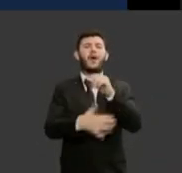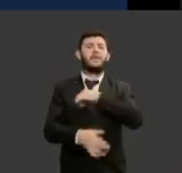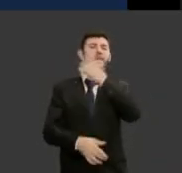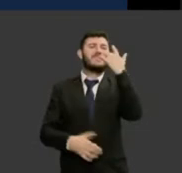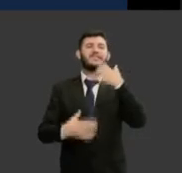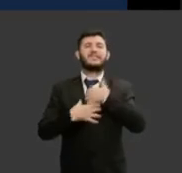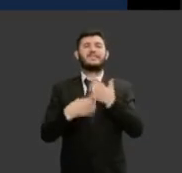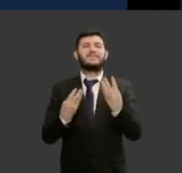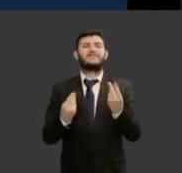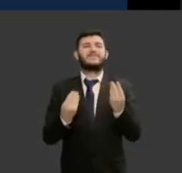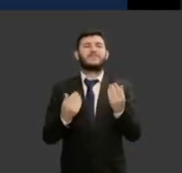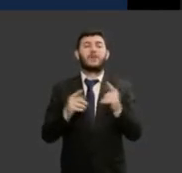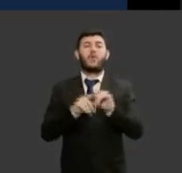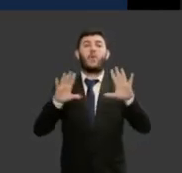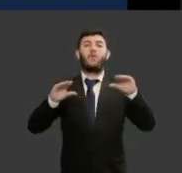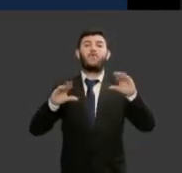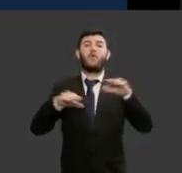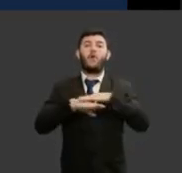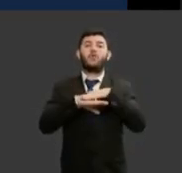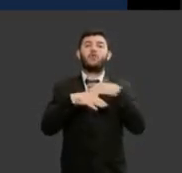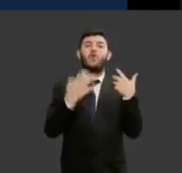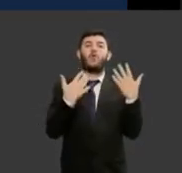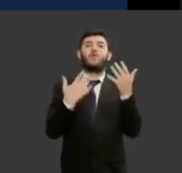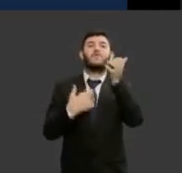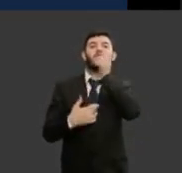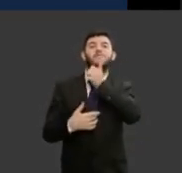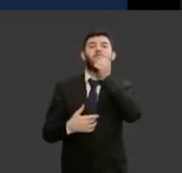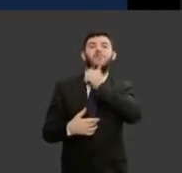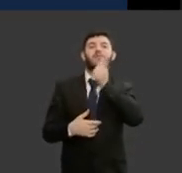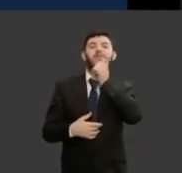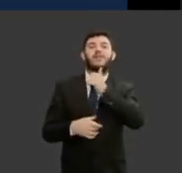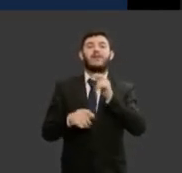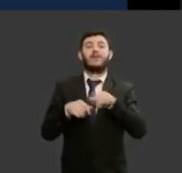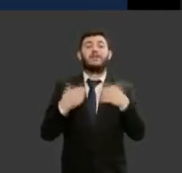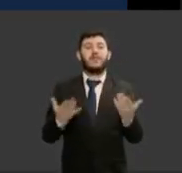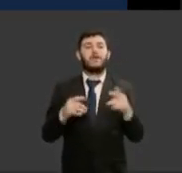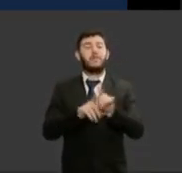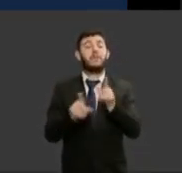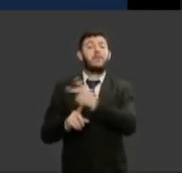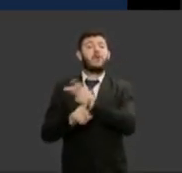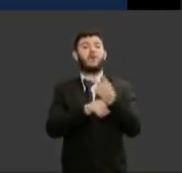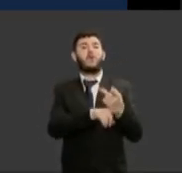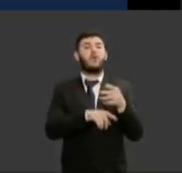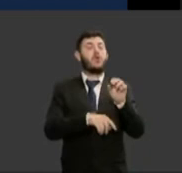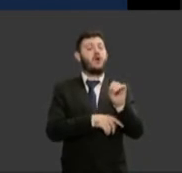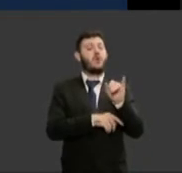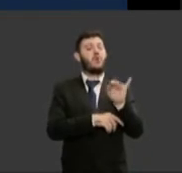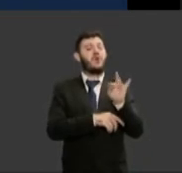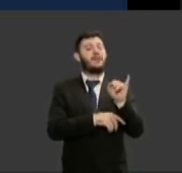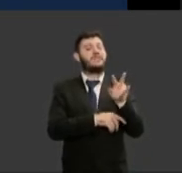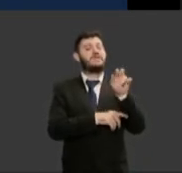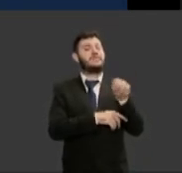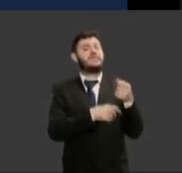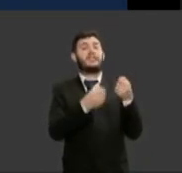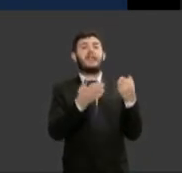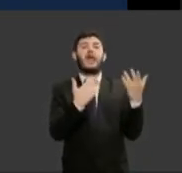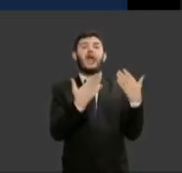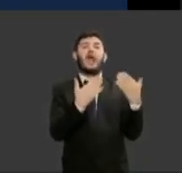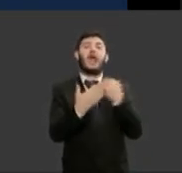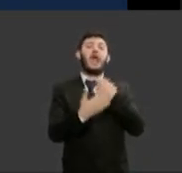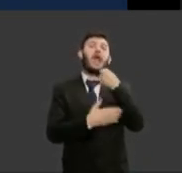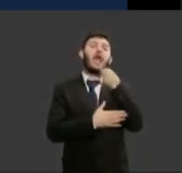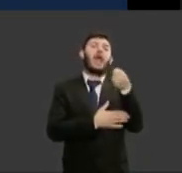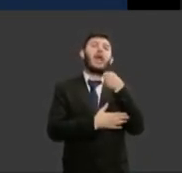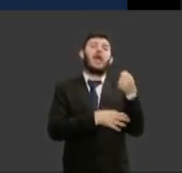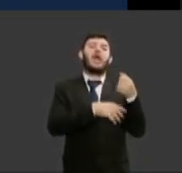uma mulher já fui procurada inclusive para fazer uma oitiva fazer um acompanhamento ou até uma palavra existe essa